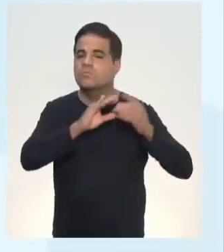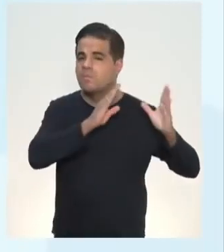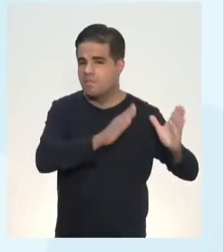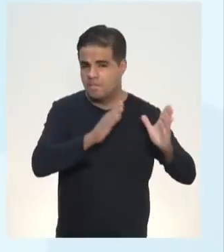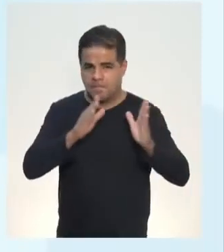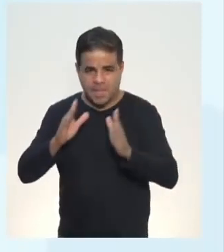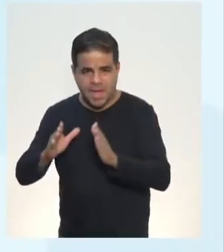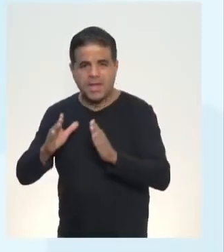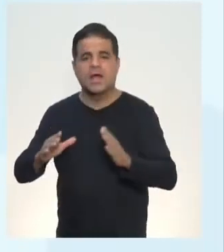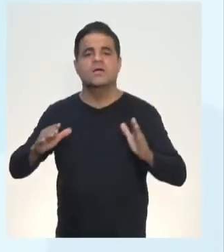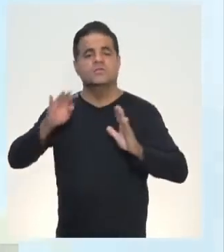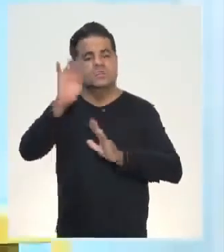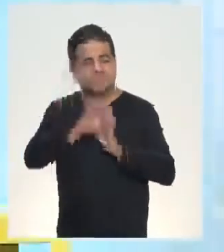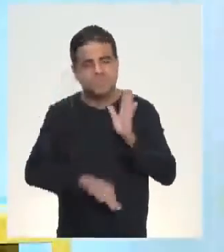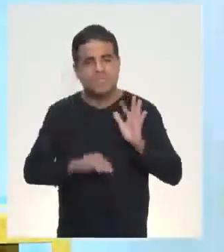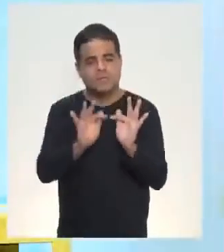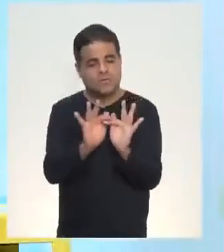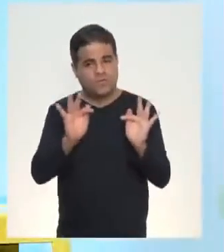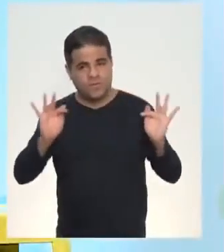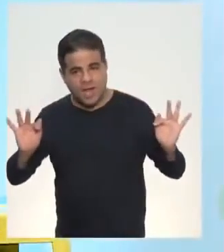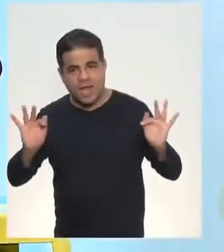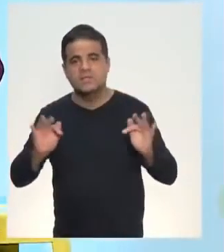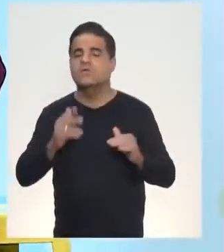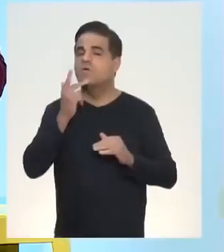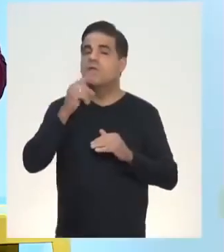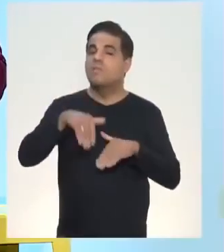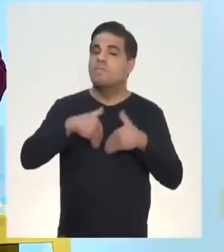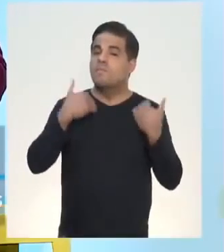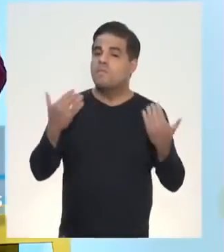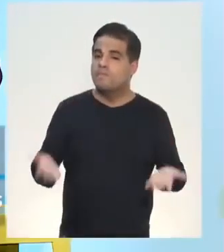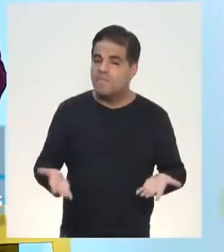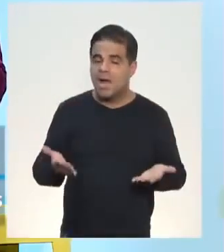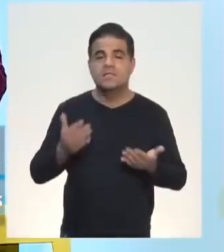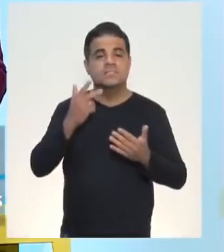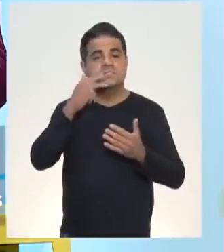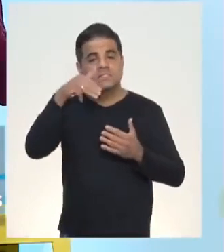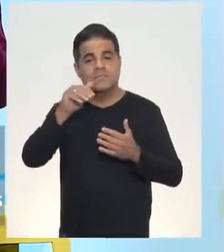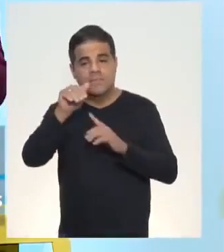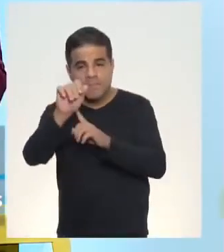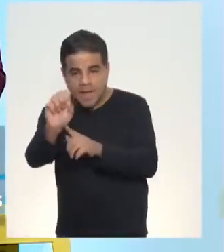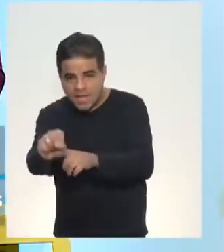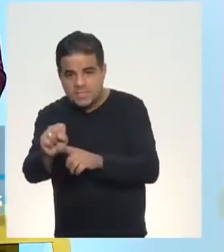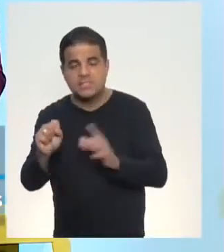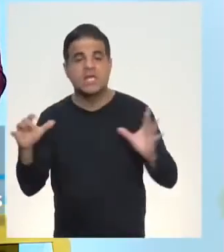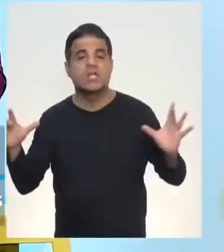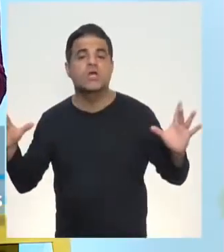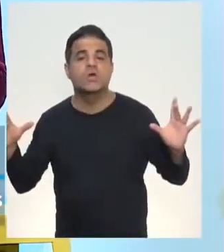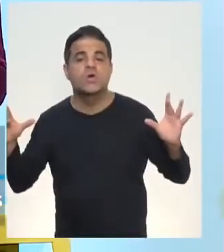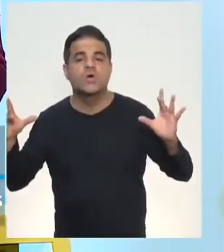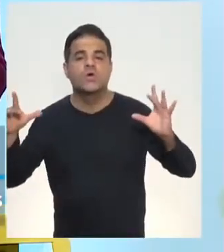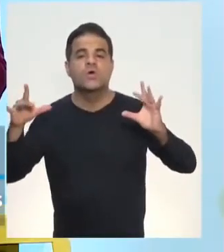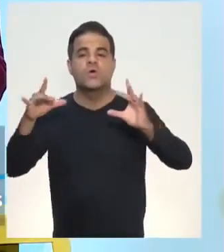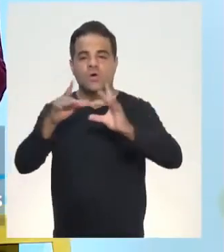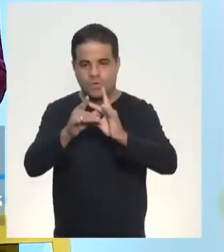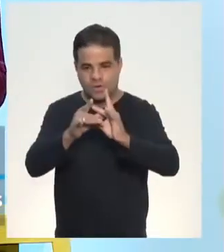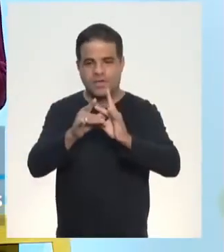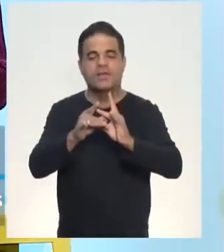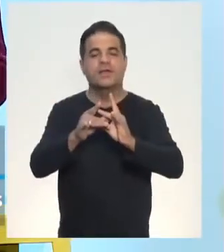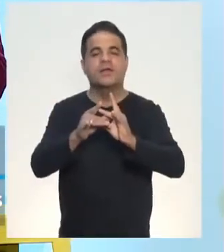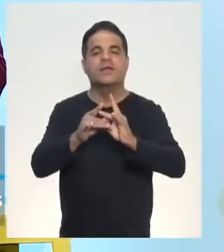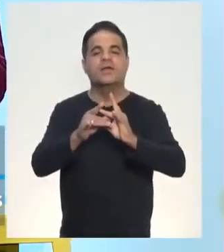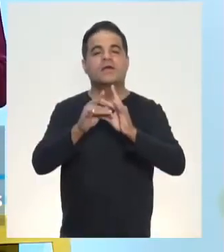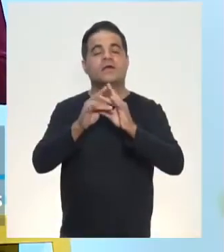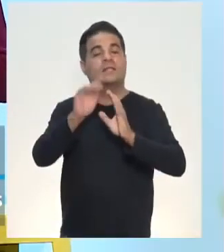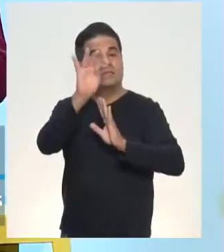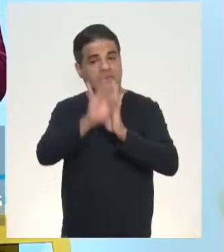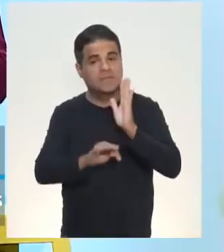textos. Quando eu falei do mas, eu estava falando de um conectivo que une as partes do texto,